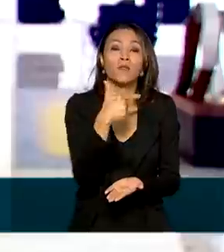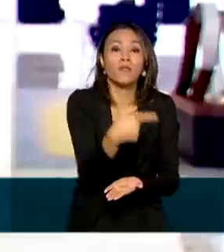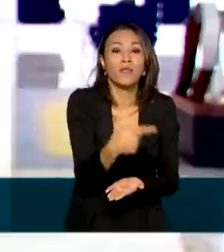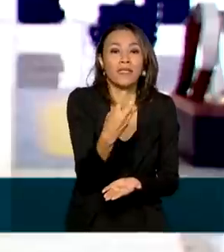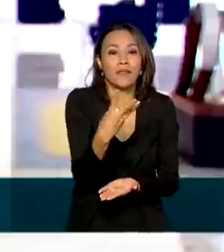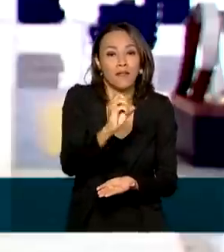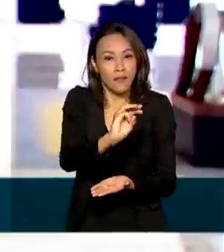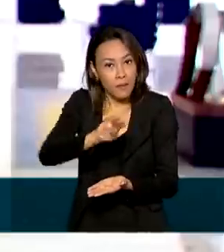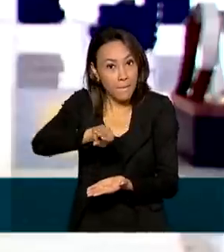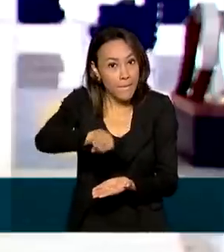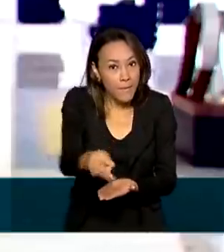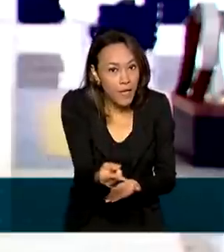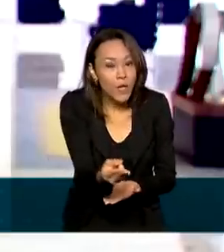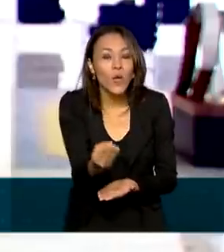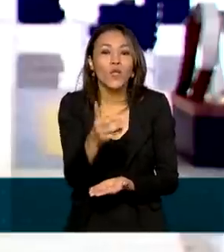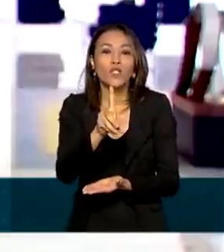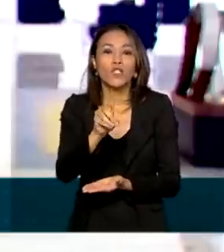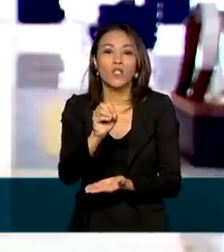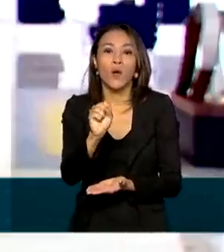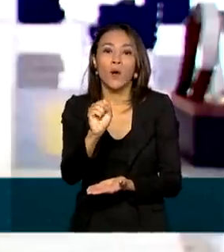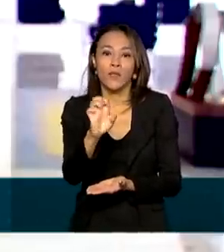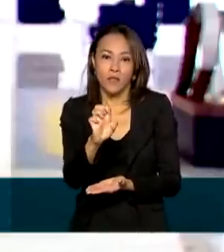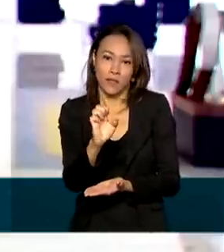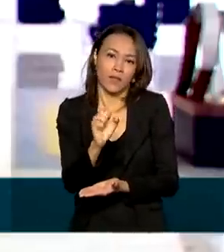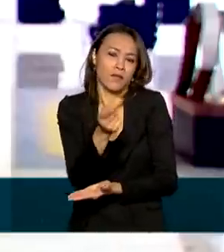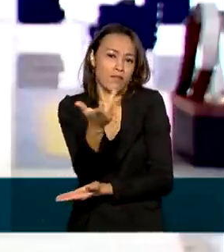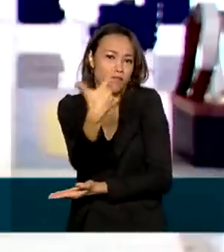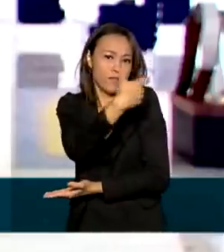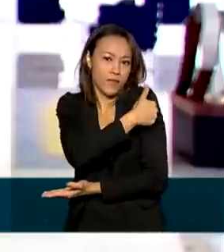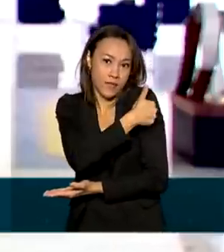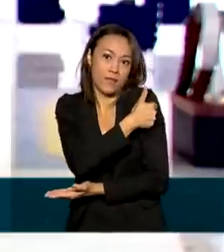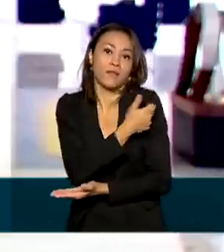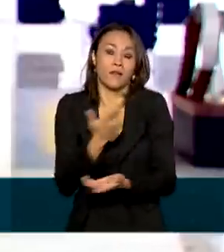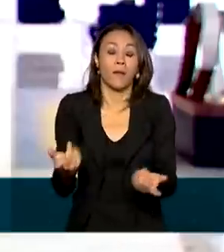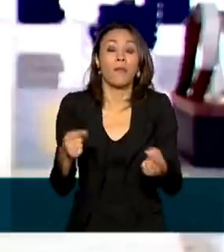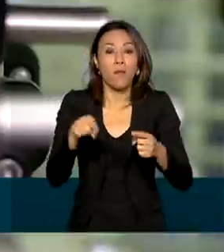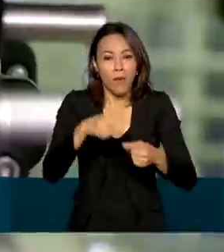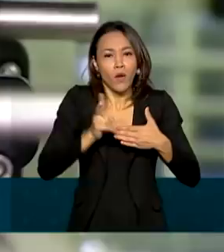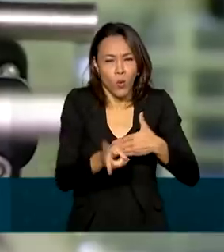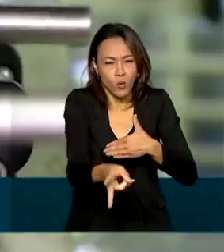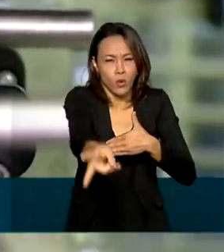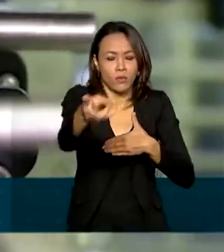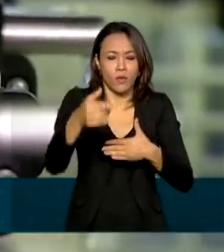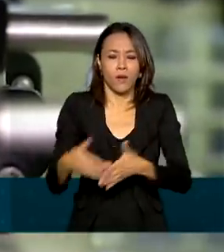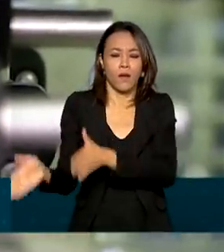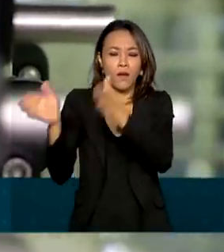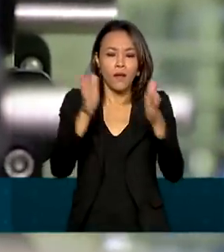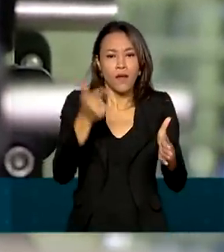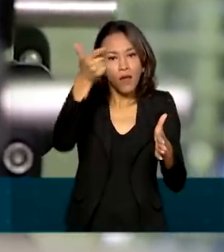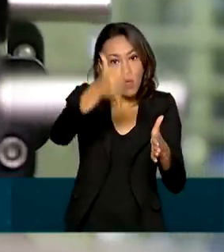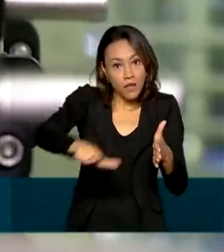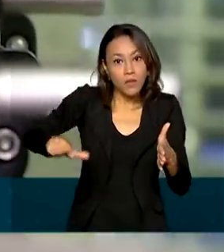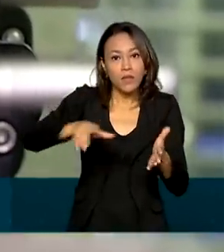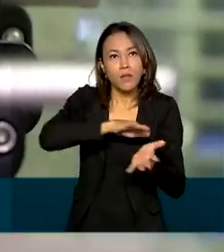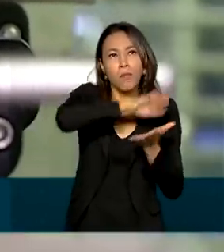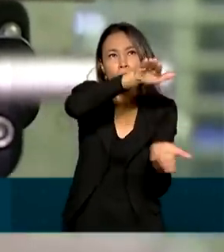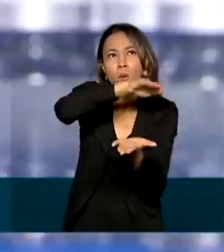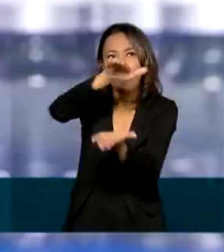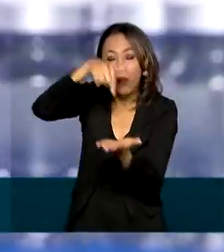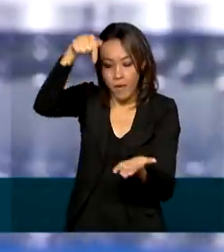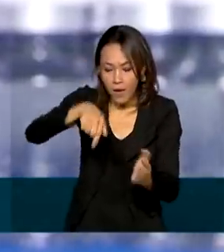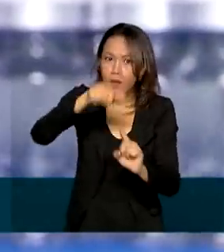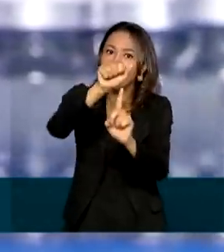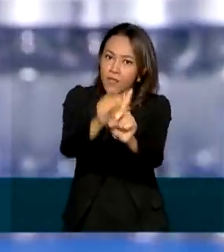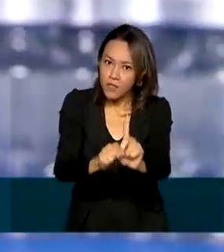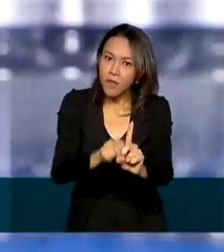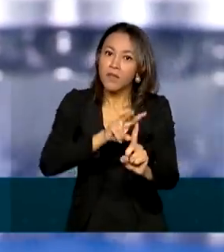de vacinas contra a Covid-19, garantindo a continuidade da vacinação. As próximas entregas acontecem ainda neste mês.